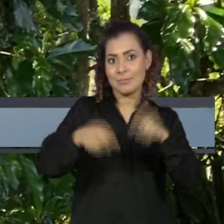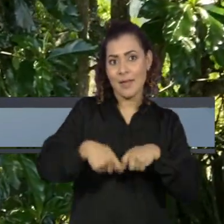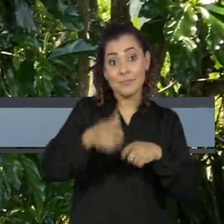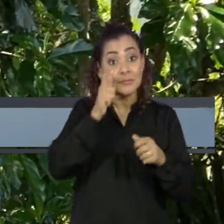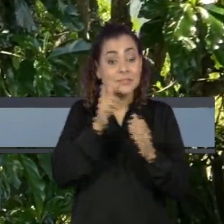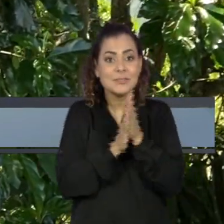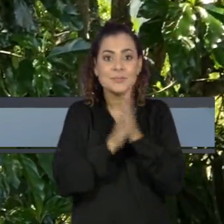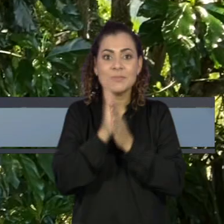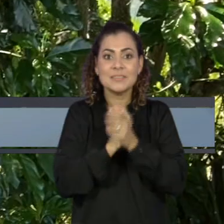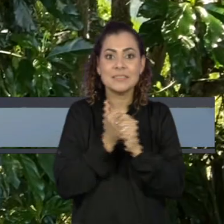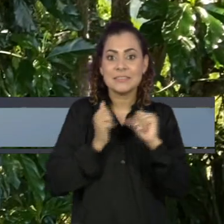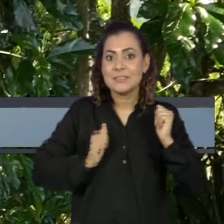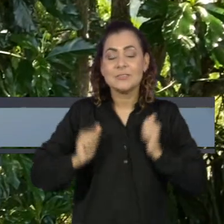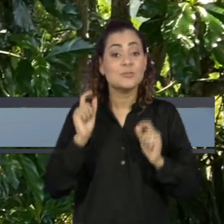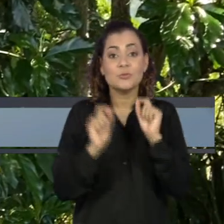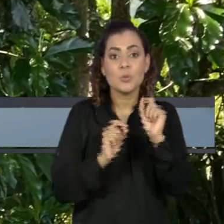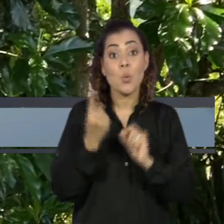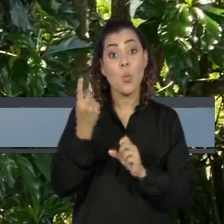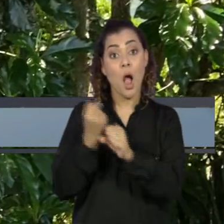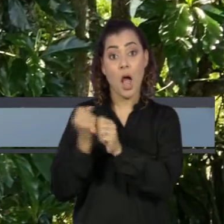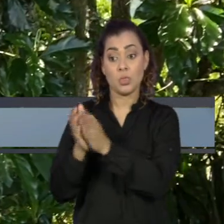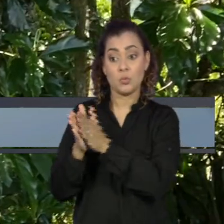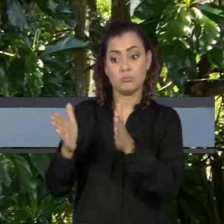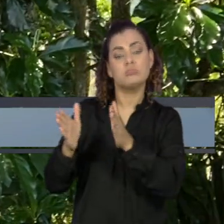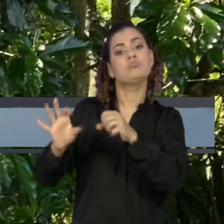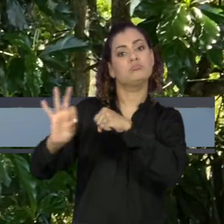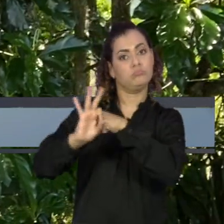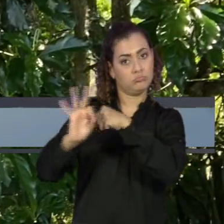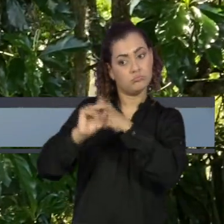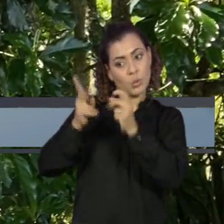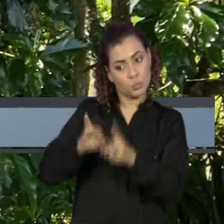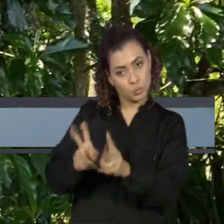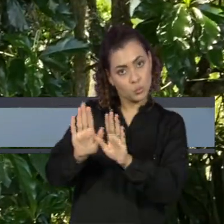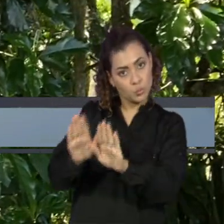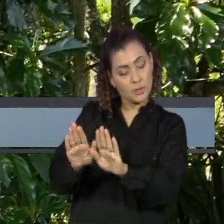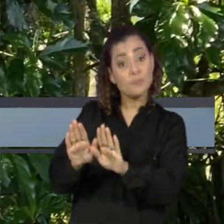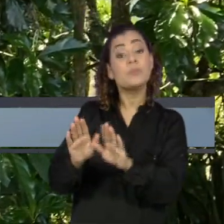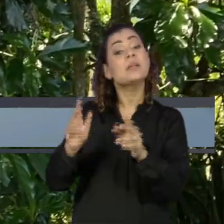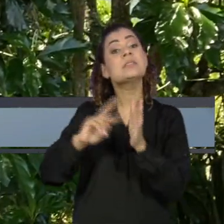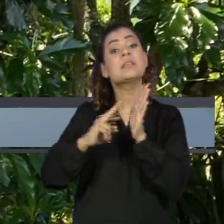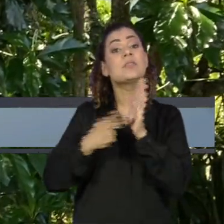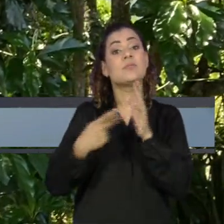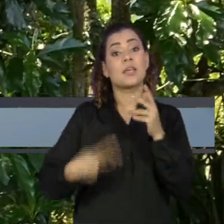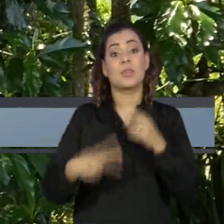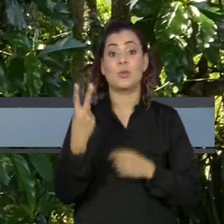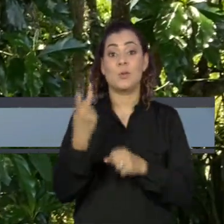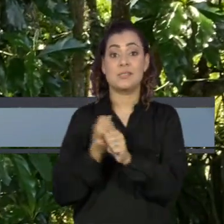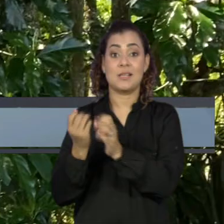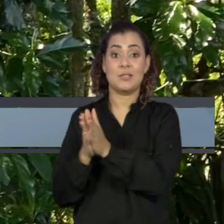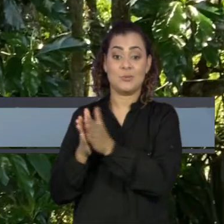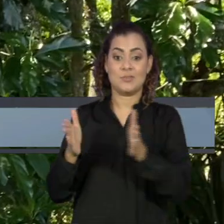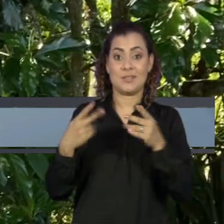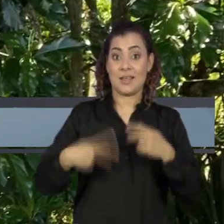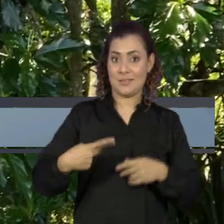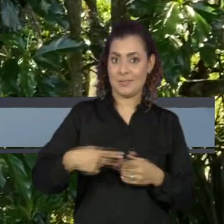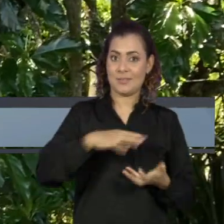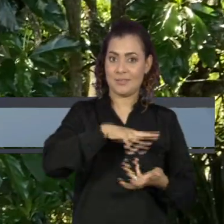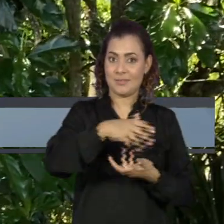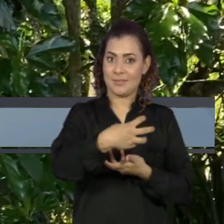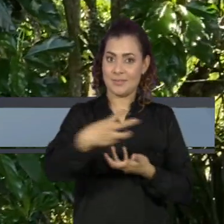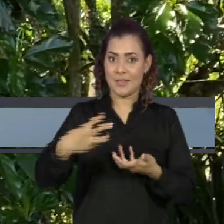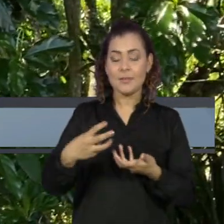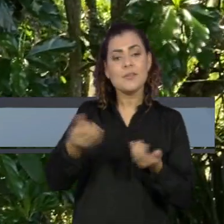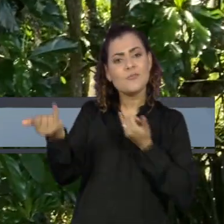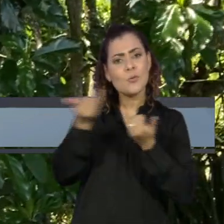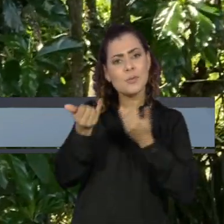expectativa é de que a sonda fique um ano em solo marciano, o que representa dois anos aqui na Terra. Mais informações você vê no